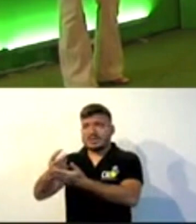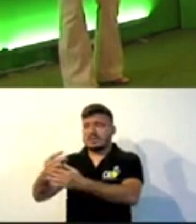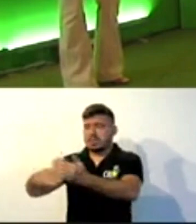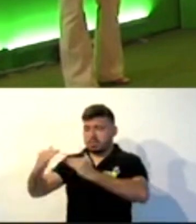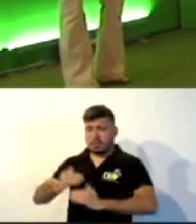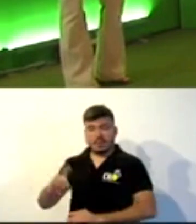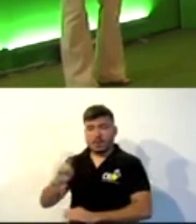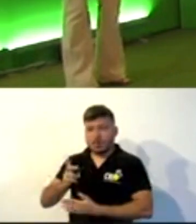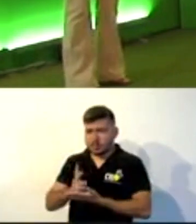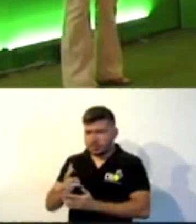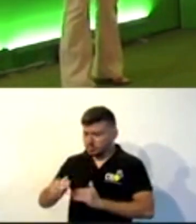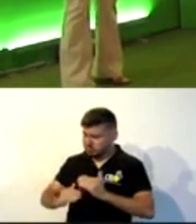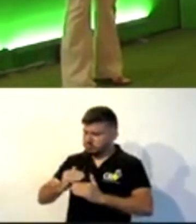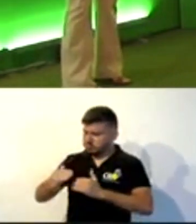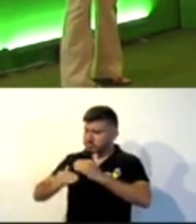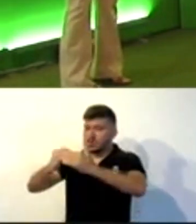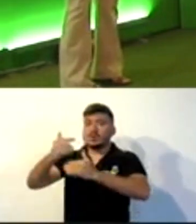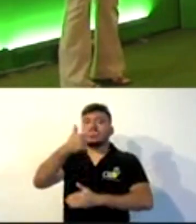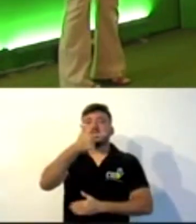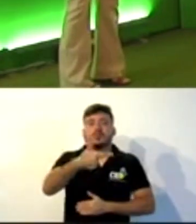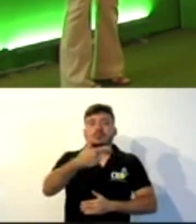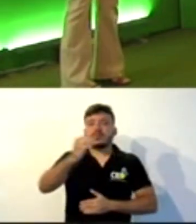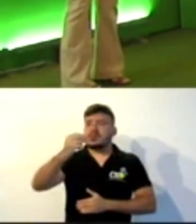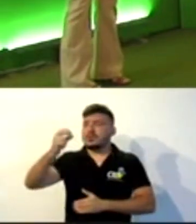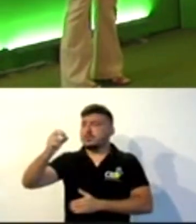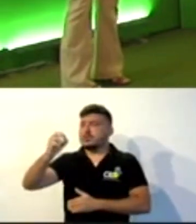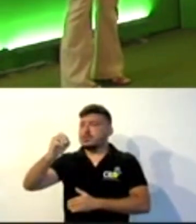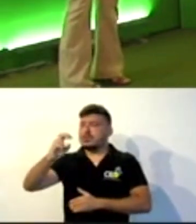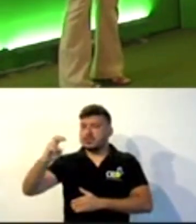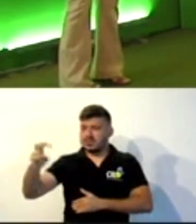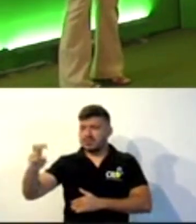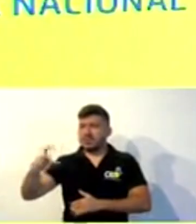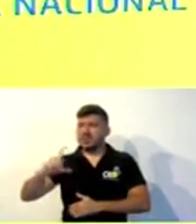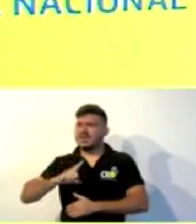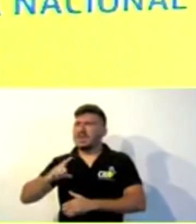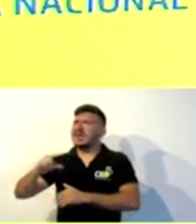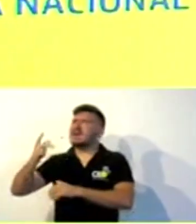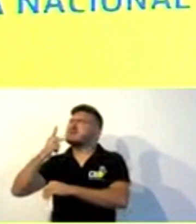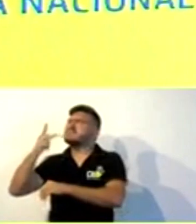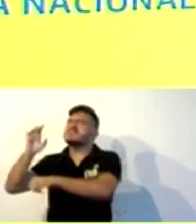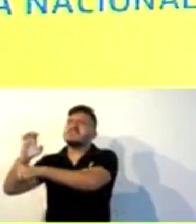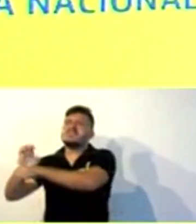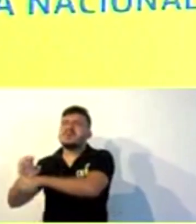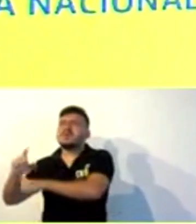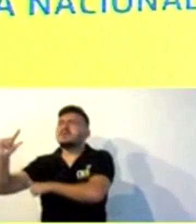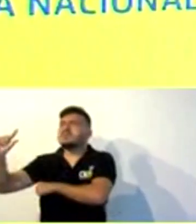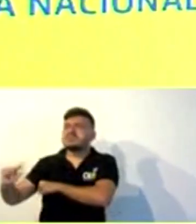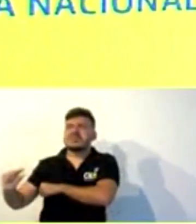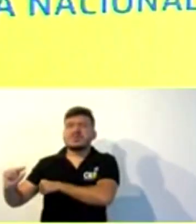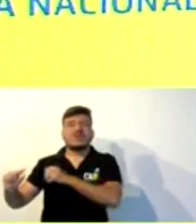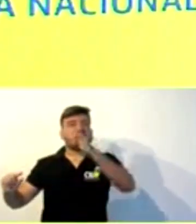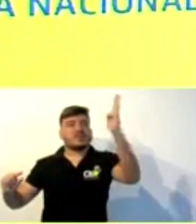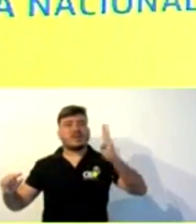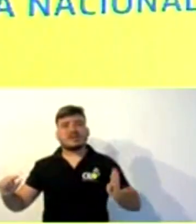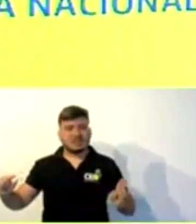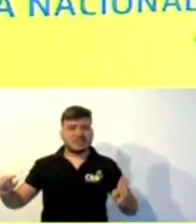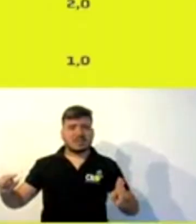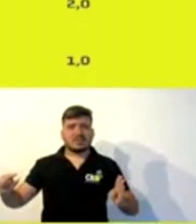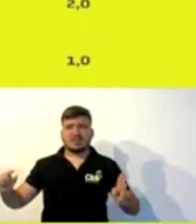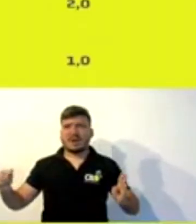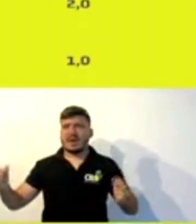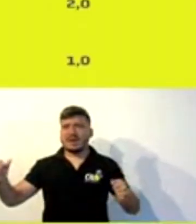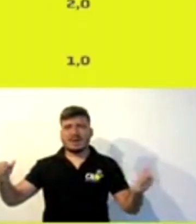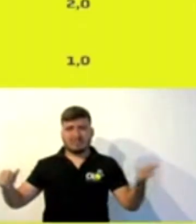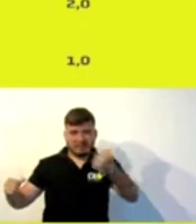De acordo com o principal indicador que avalia a qualidade da educação básica, o Ceará apresenta a melhor evolução nos anos